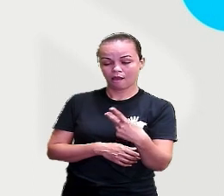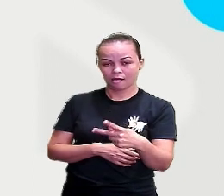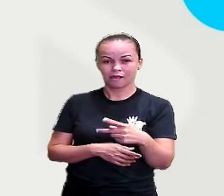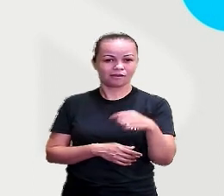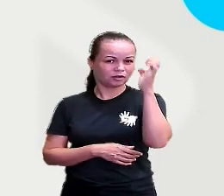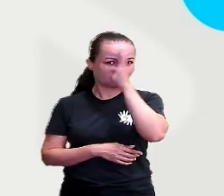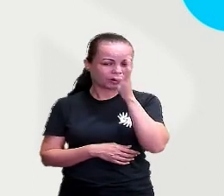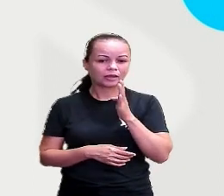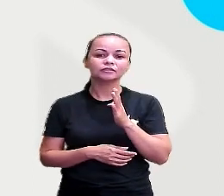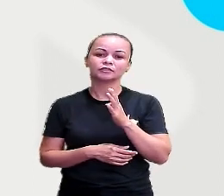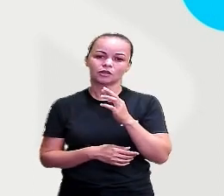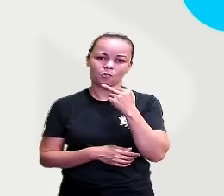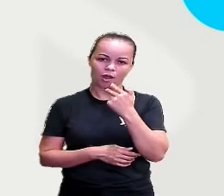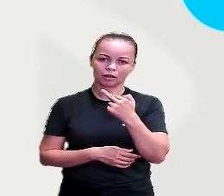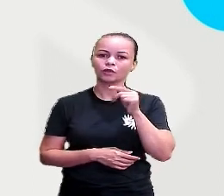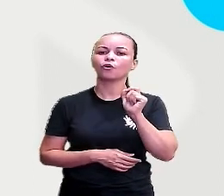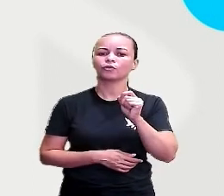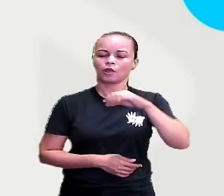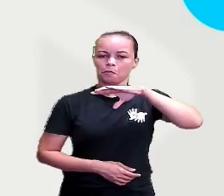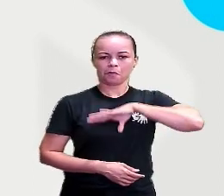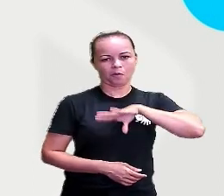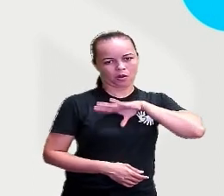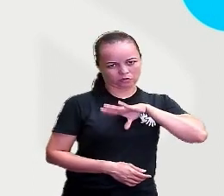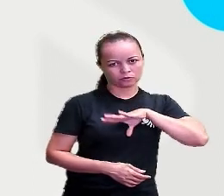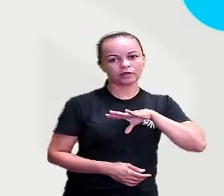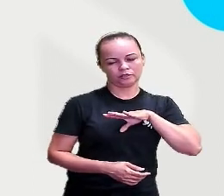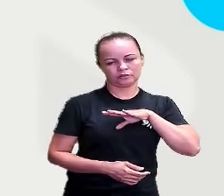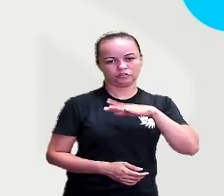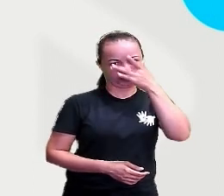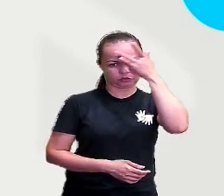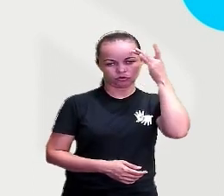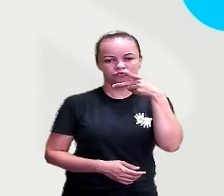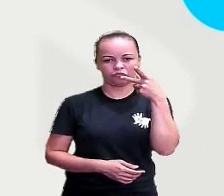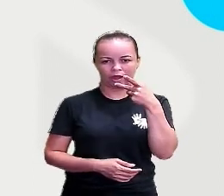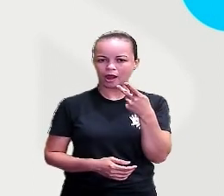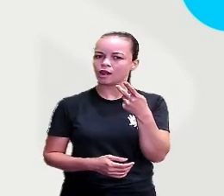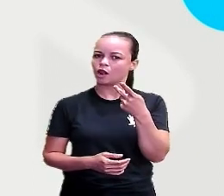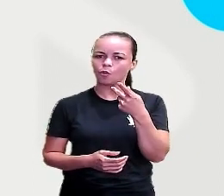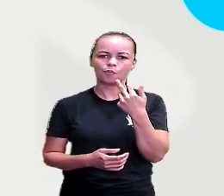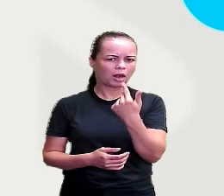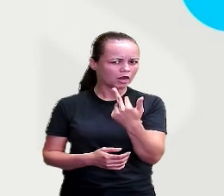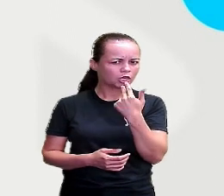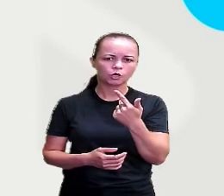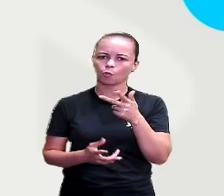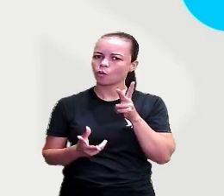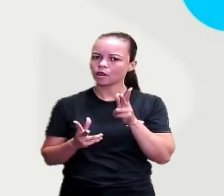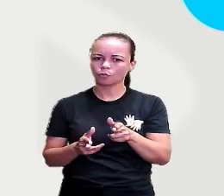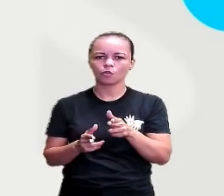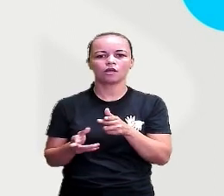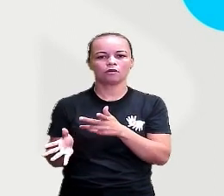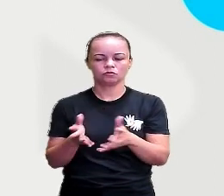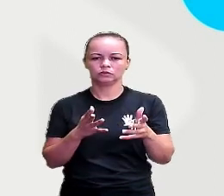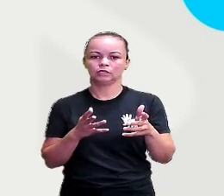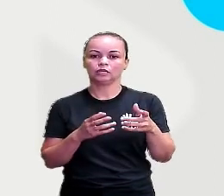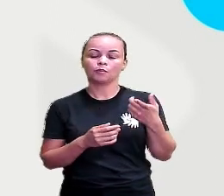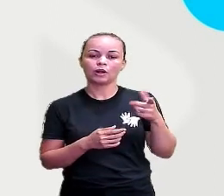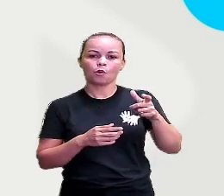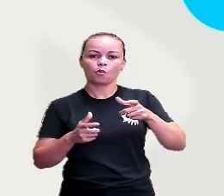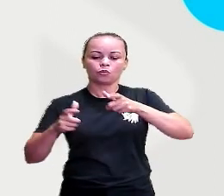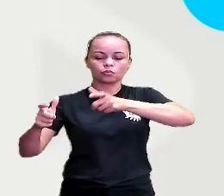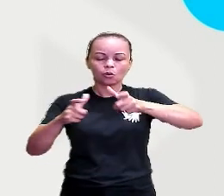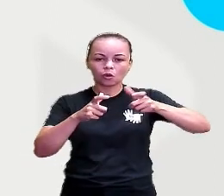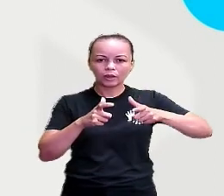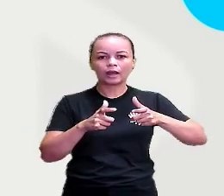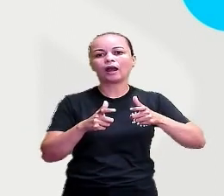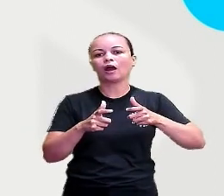predominante é o português. Todo mundo no Brasil fala uma mesma língua. De uma região para a outra, a gente tem os sotaques que mudam, mas